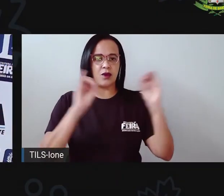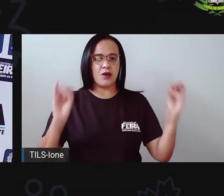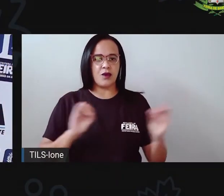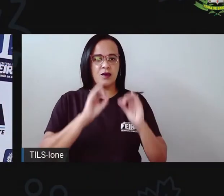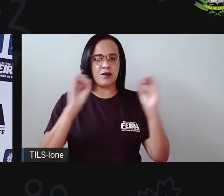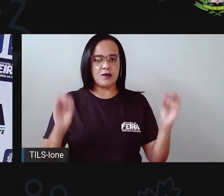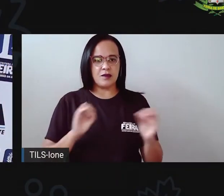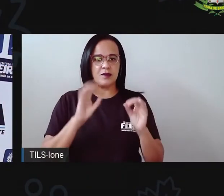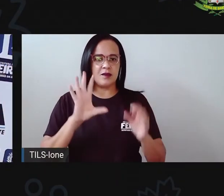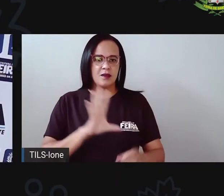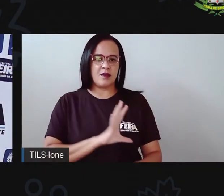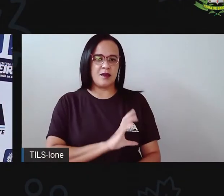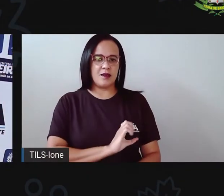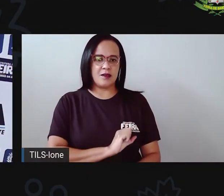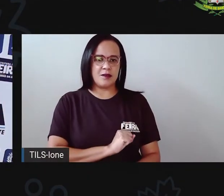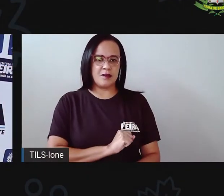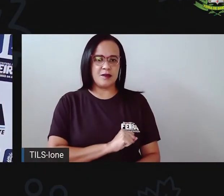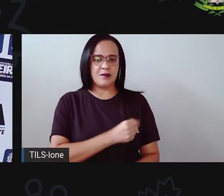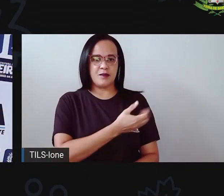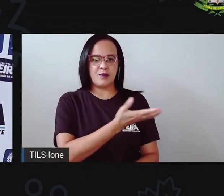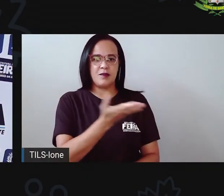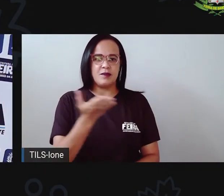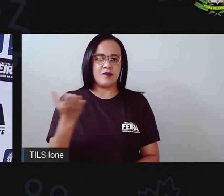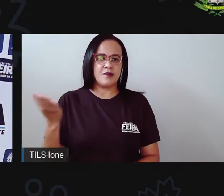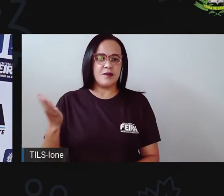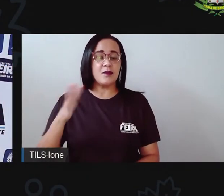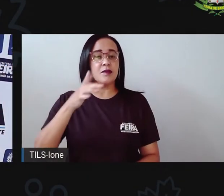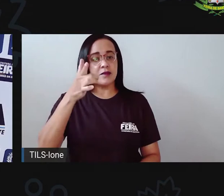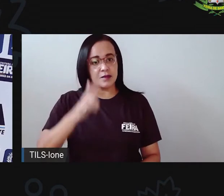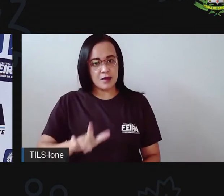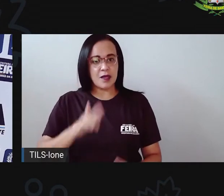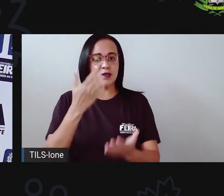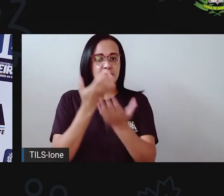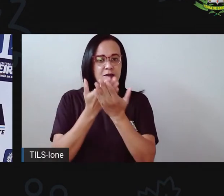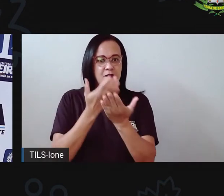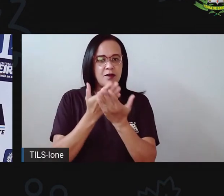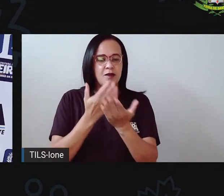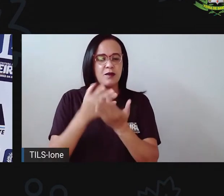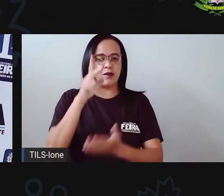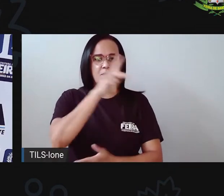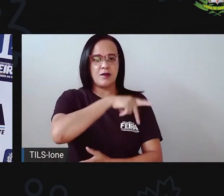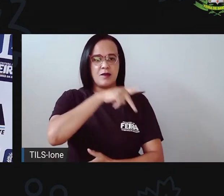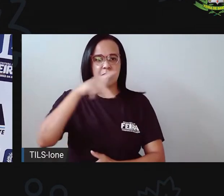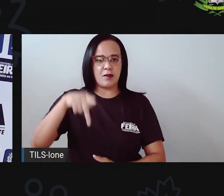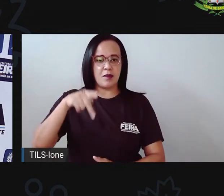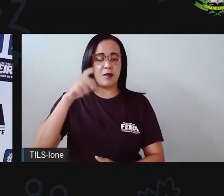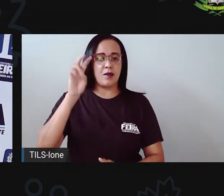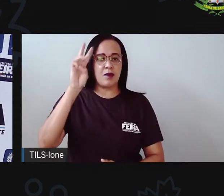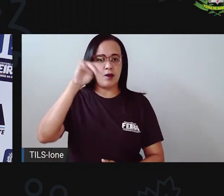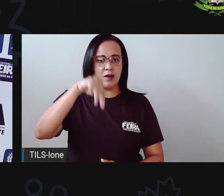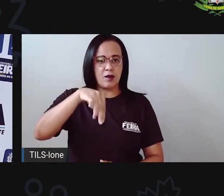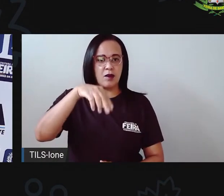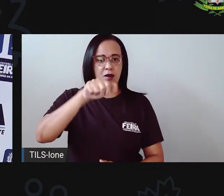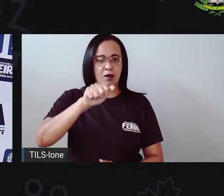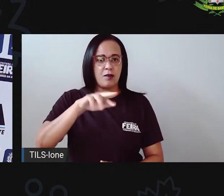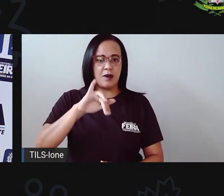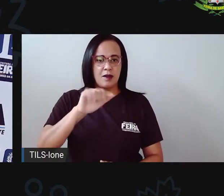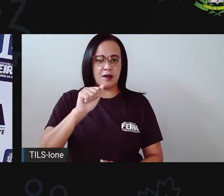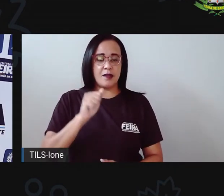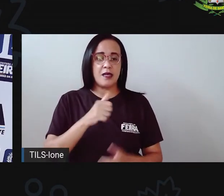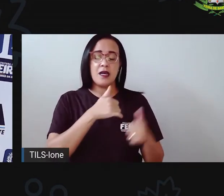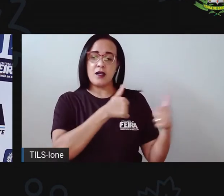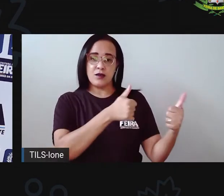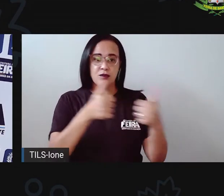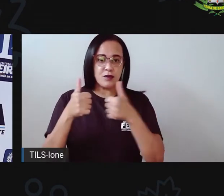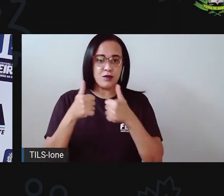Olá, amores! Mais uma aula da Pró-Maria. Tudo bem com vocês? Pró-Maria